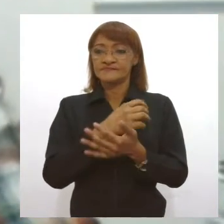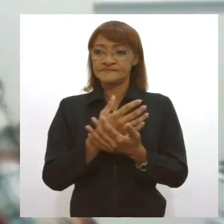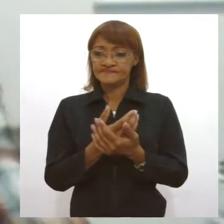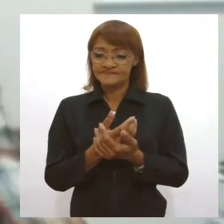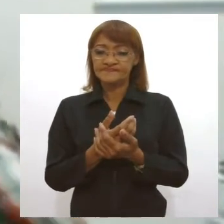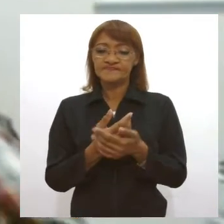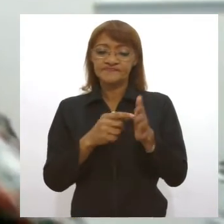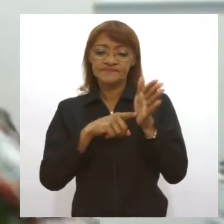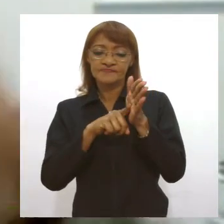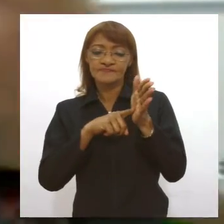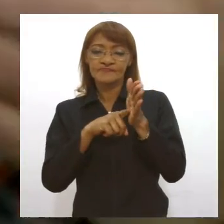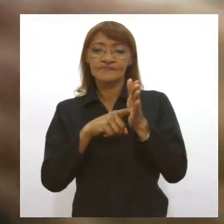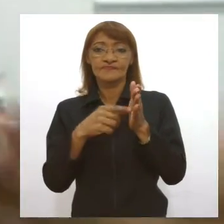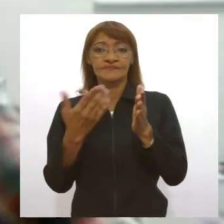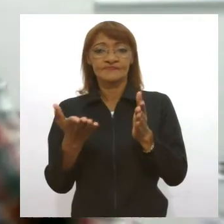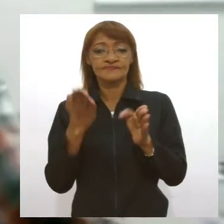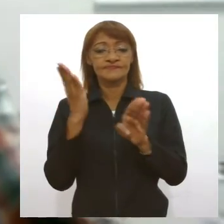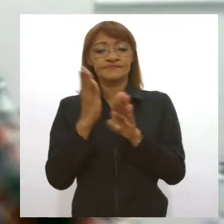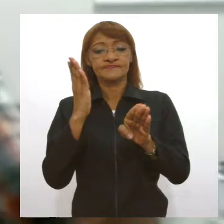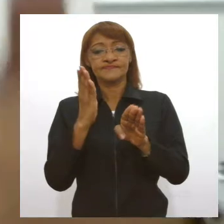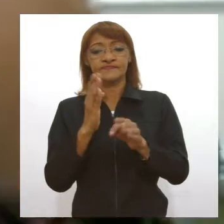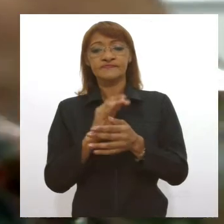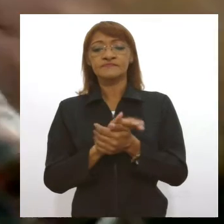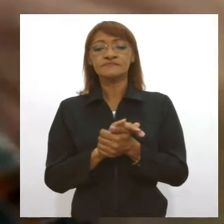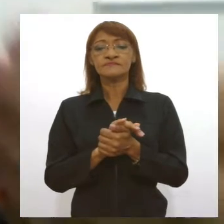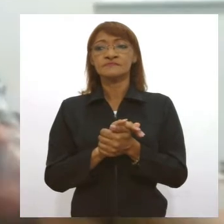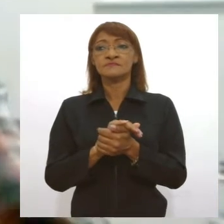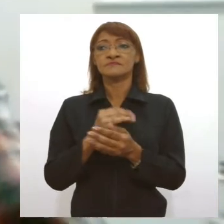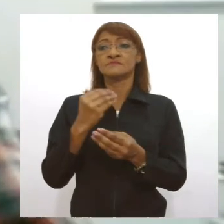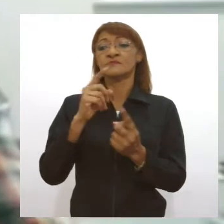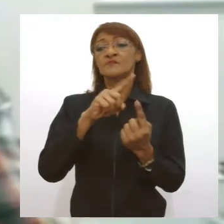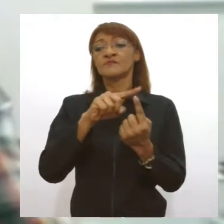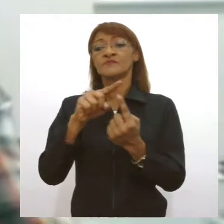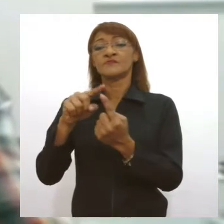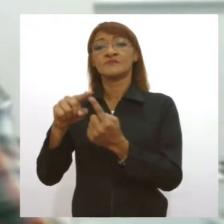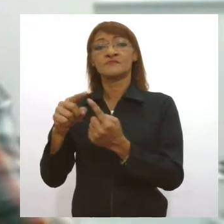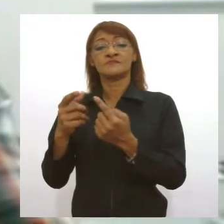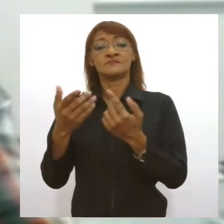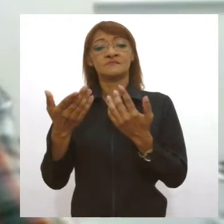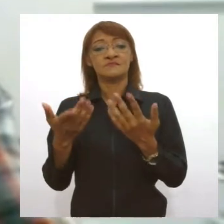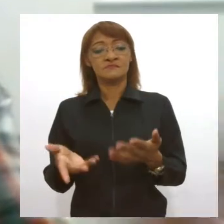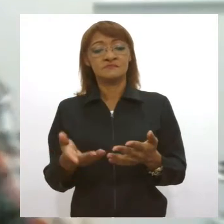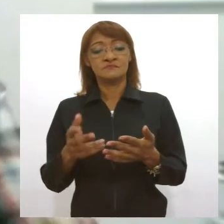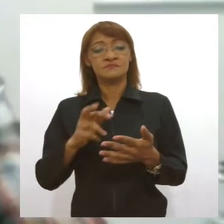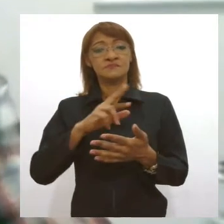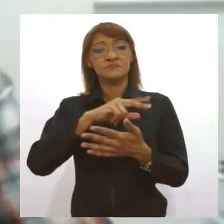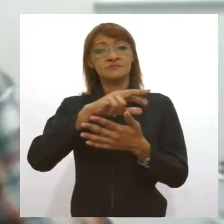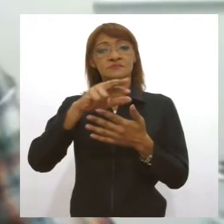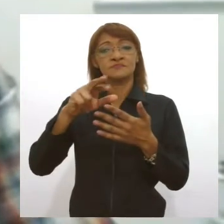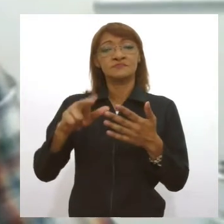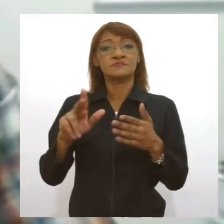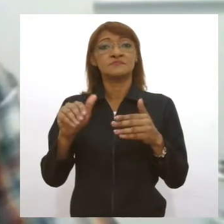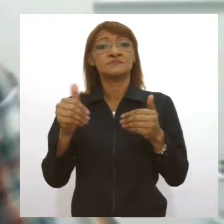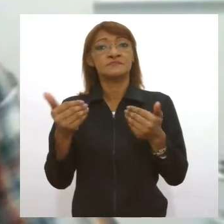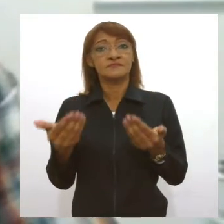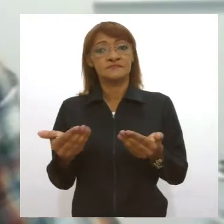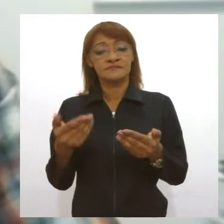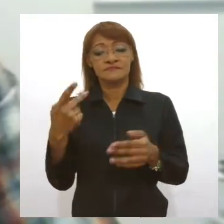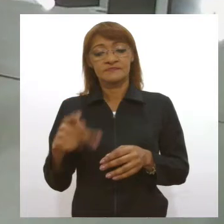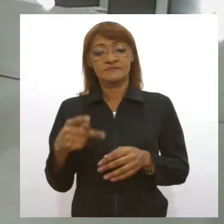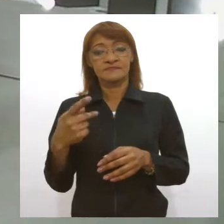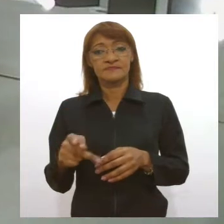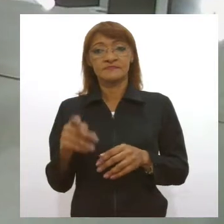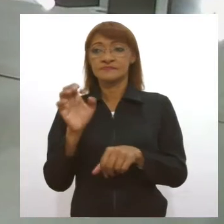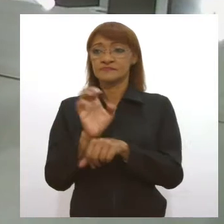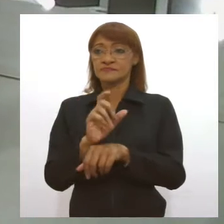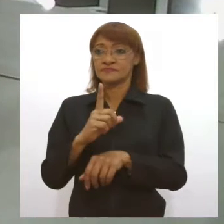esses resultados e descobrir quais as linhagens e quais as variantes que estão circulando dentro do Estado. Com